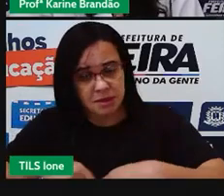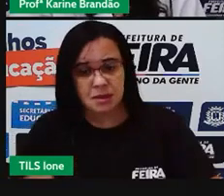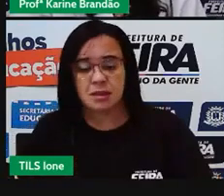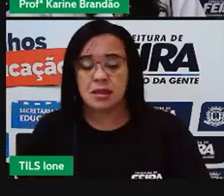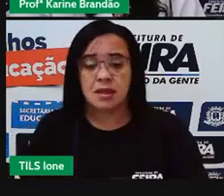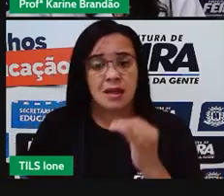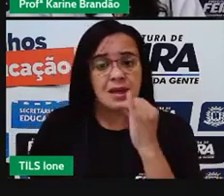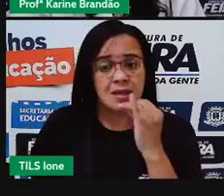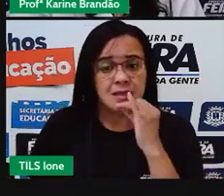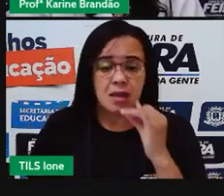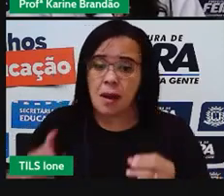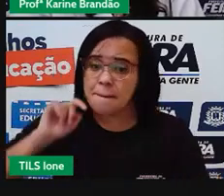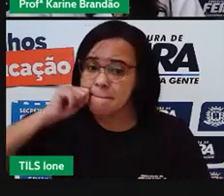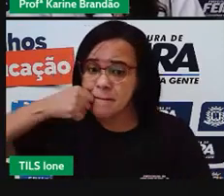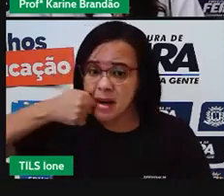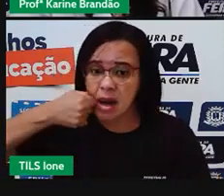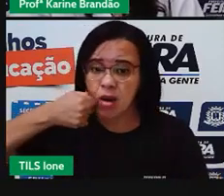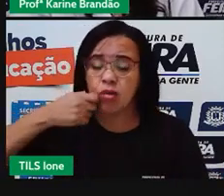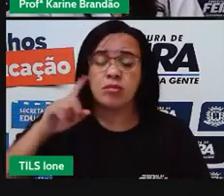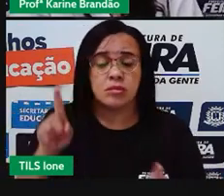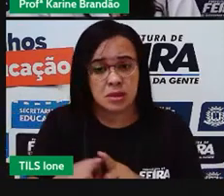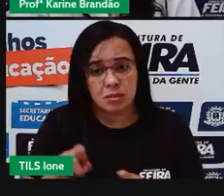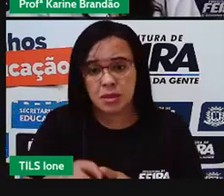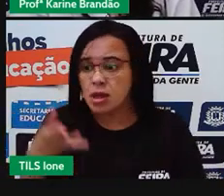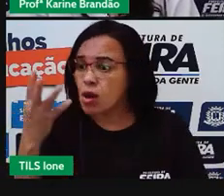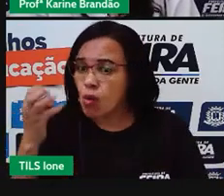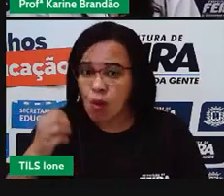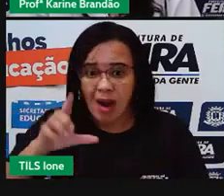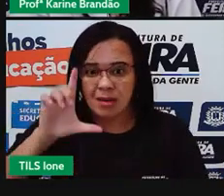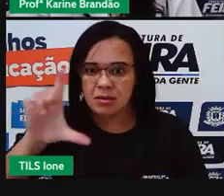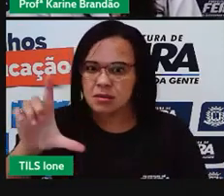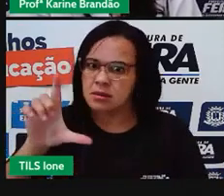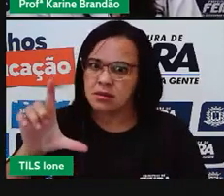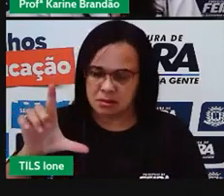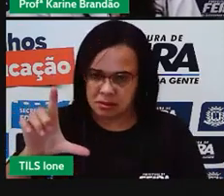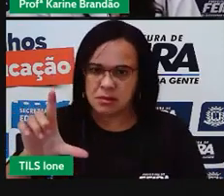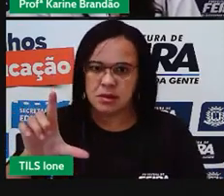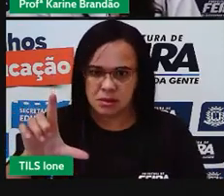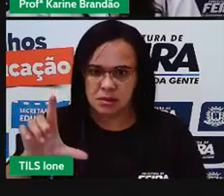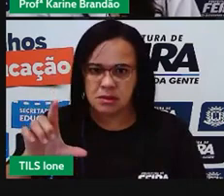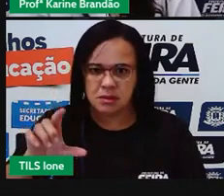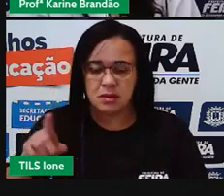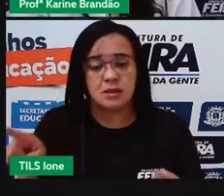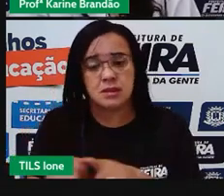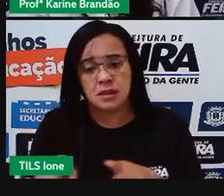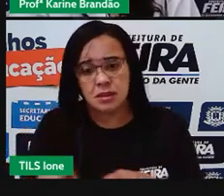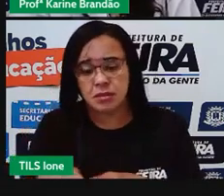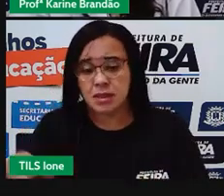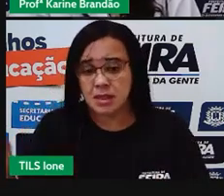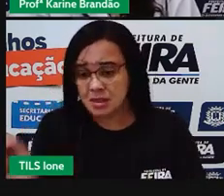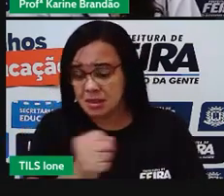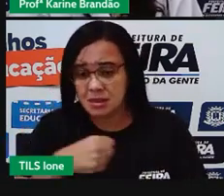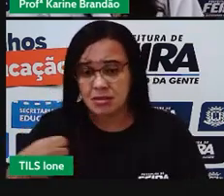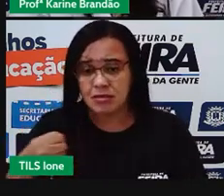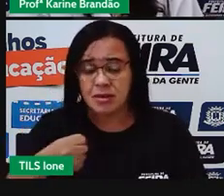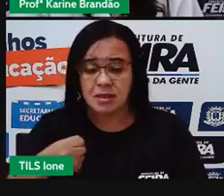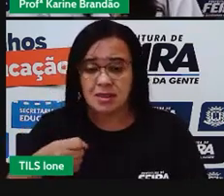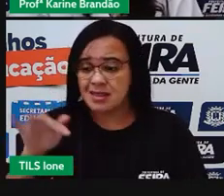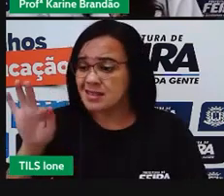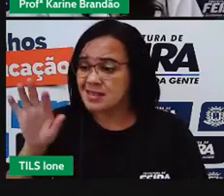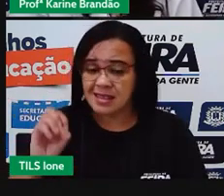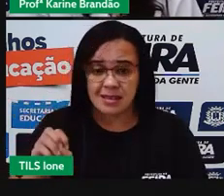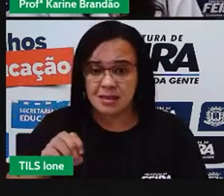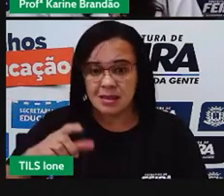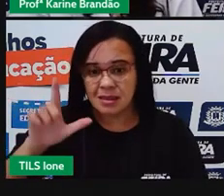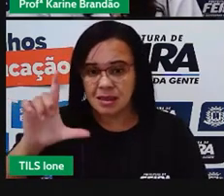Um copo de cerveja de 250 ml, eu gasto 75 litros de água. Um